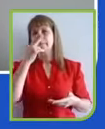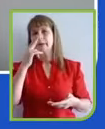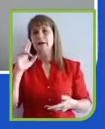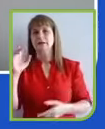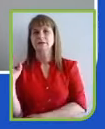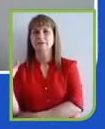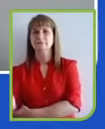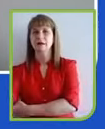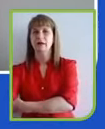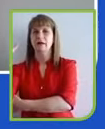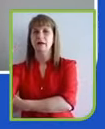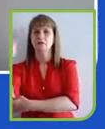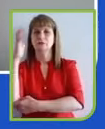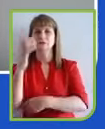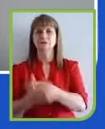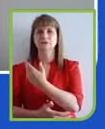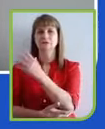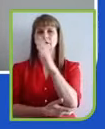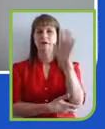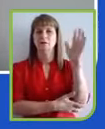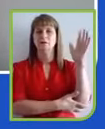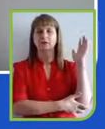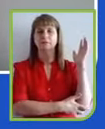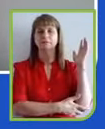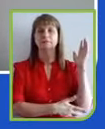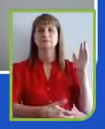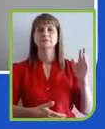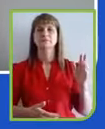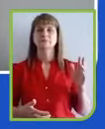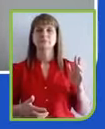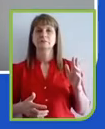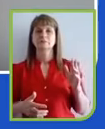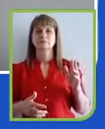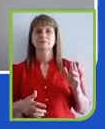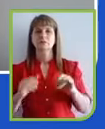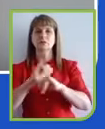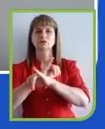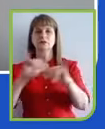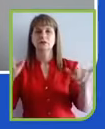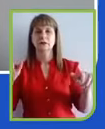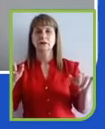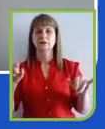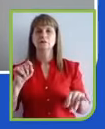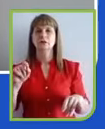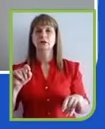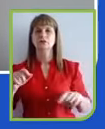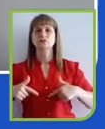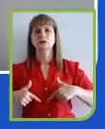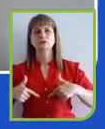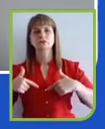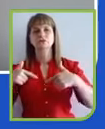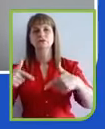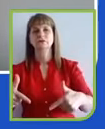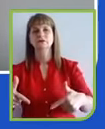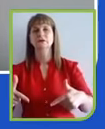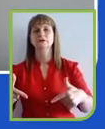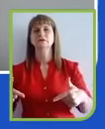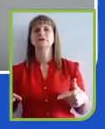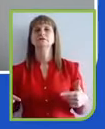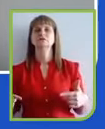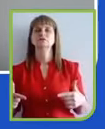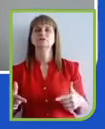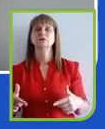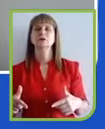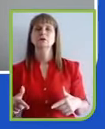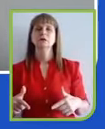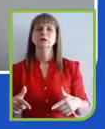E que vocês falaram também, acho que muito legal no estudo, né? Sobre toda a questão de ativismo stakeholder, cadeias de suprimentos mais sustentáveis,